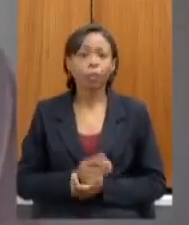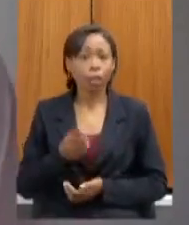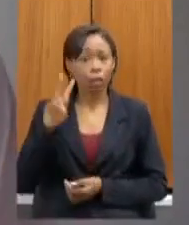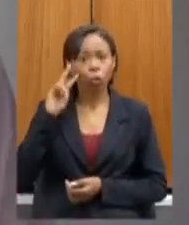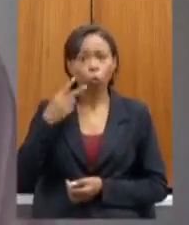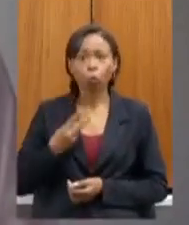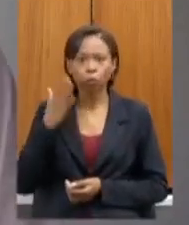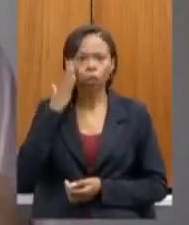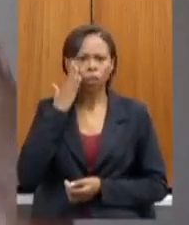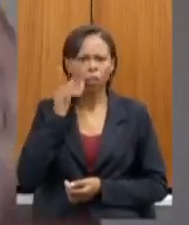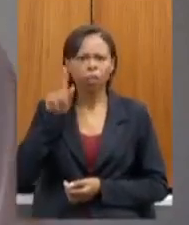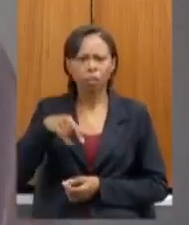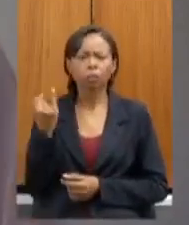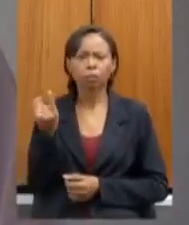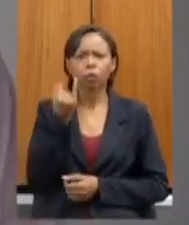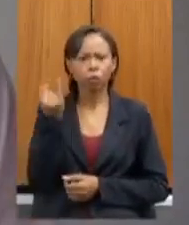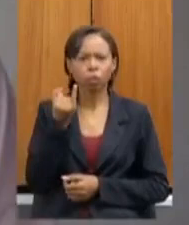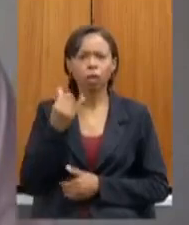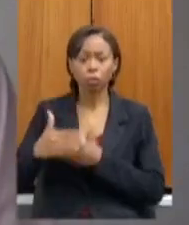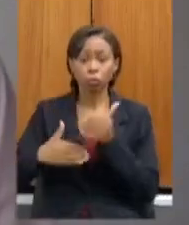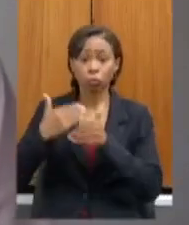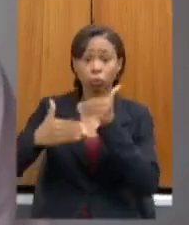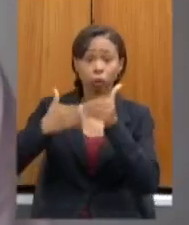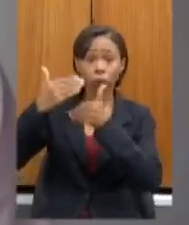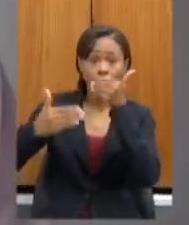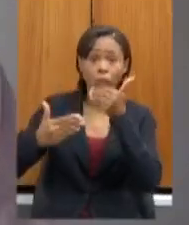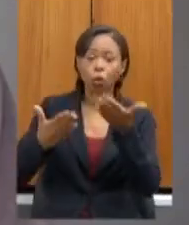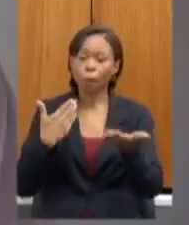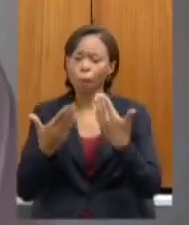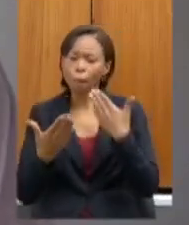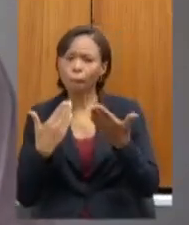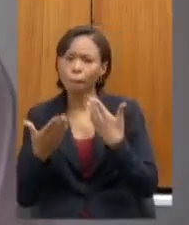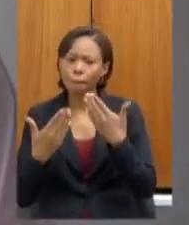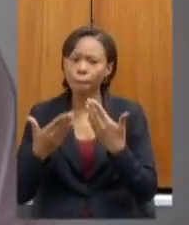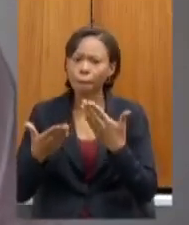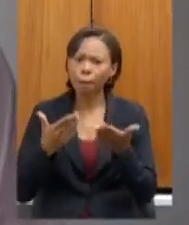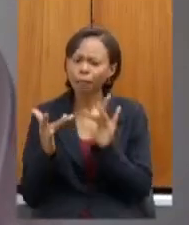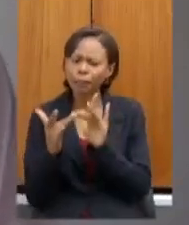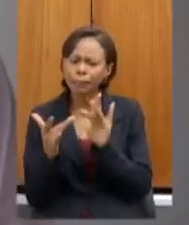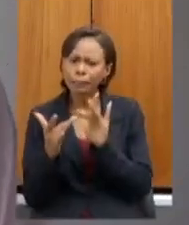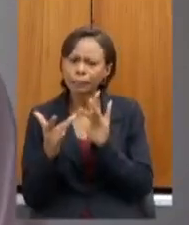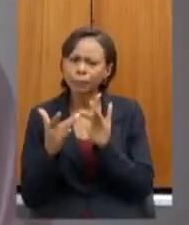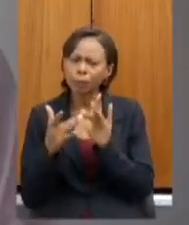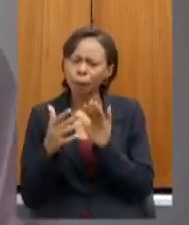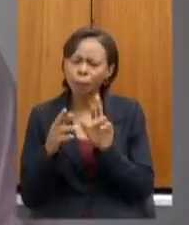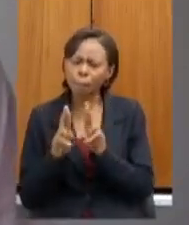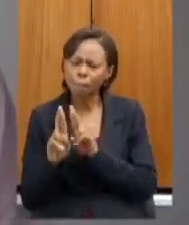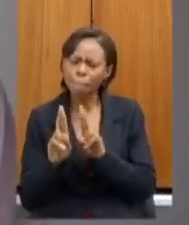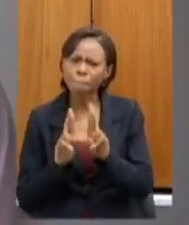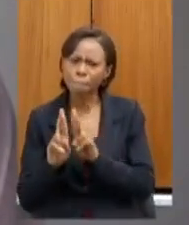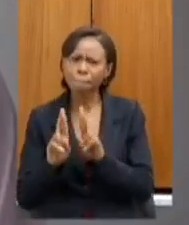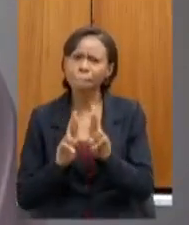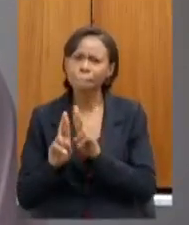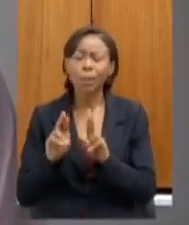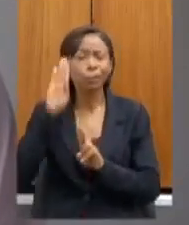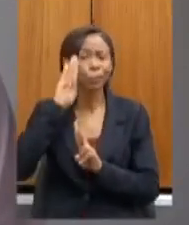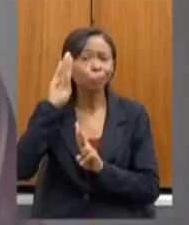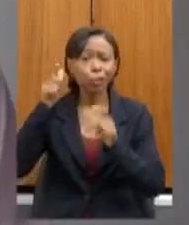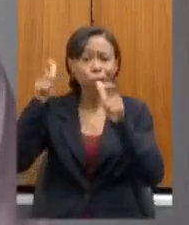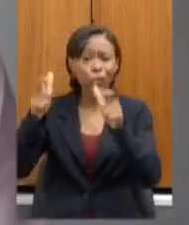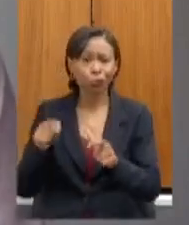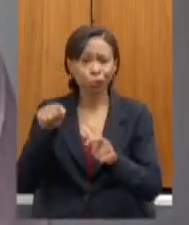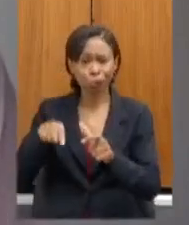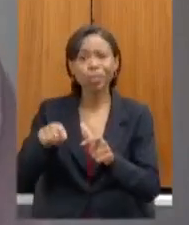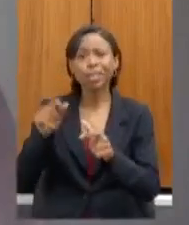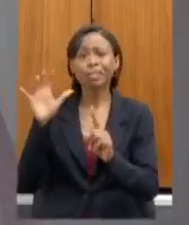reconhecendo a importância desse avanço de um diálogo cada vez mais estreito principalmente em atenção a essas comunidades afetadas